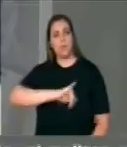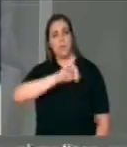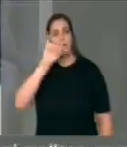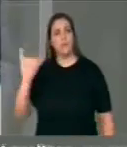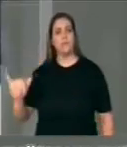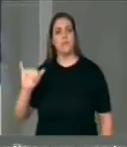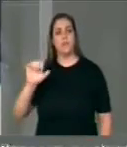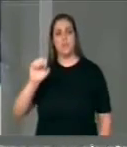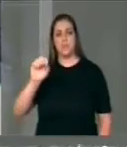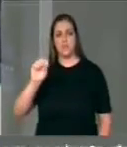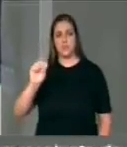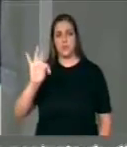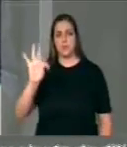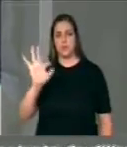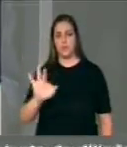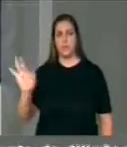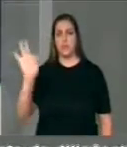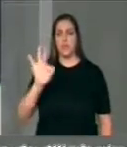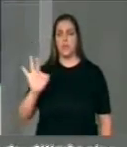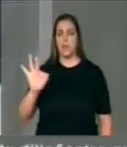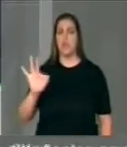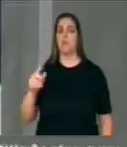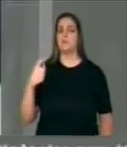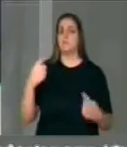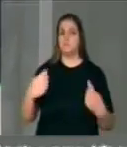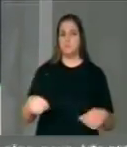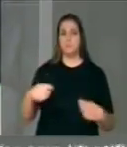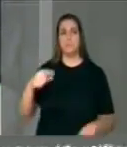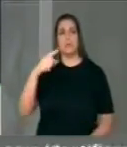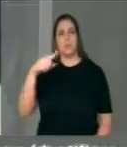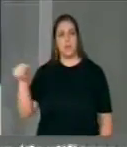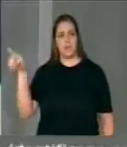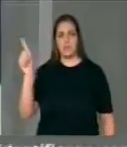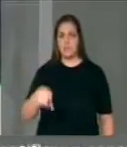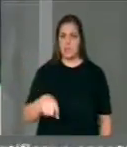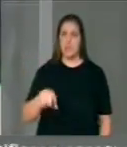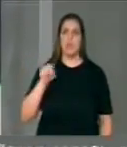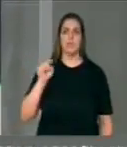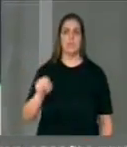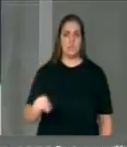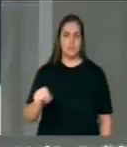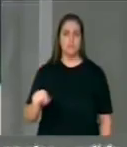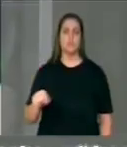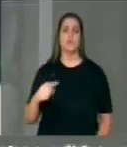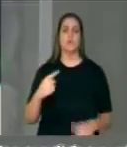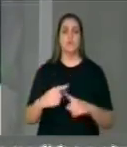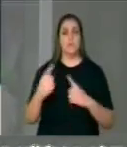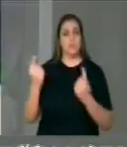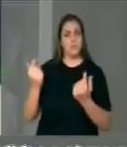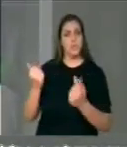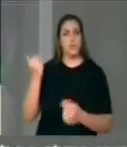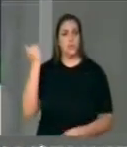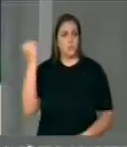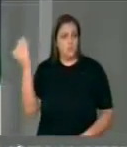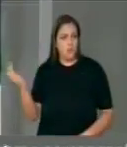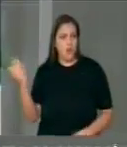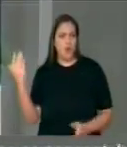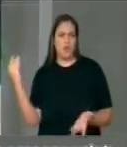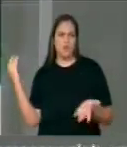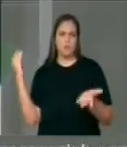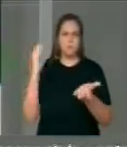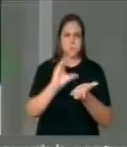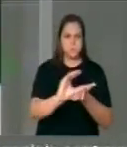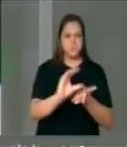a suspensão da entrada do capital estrangeiro na saúde